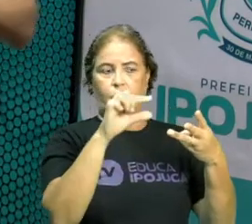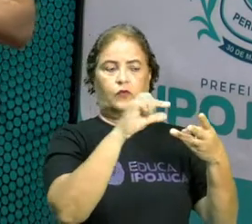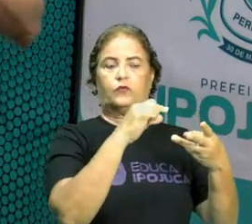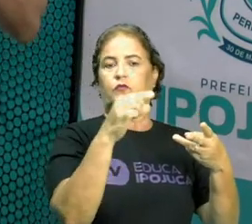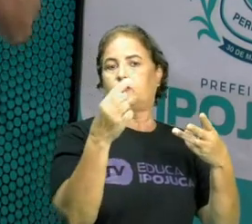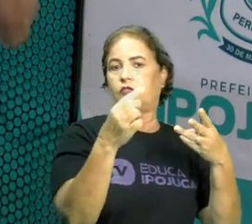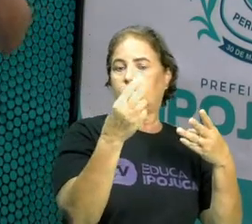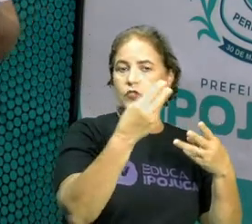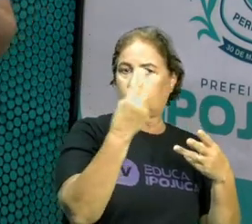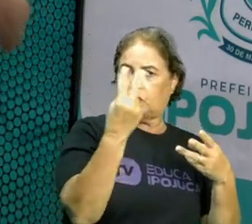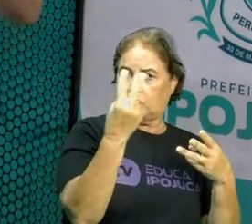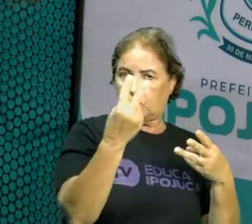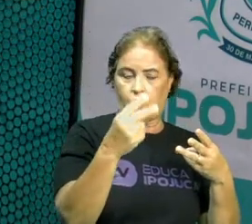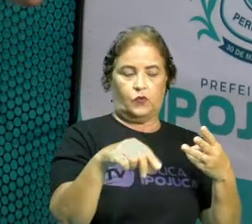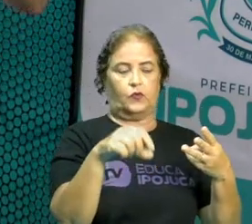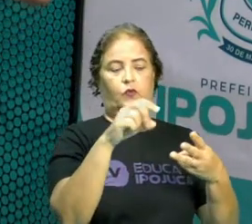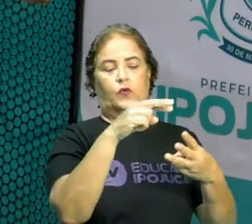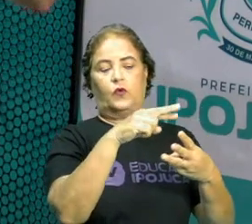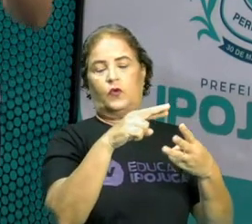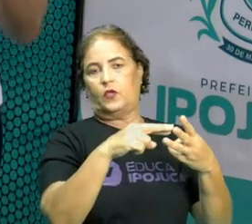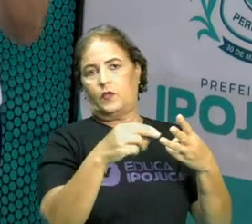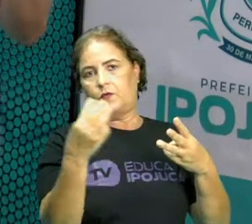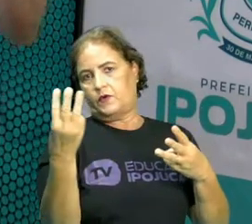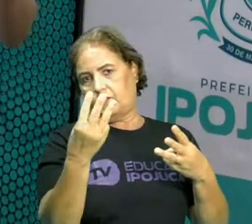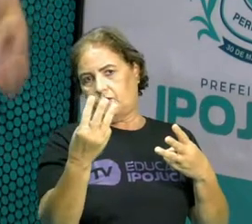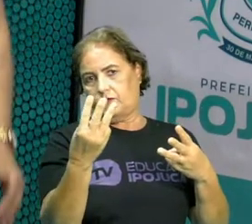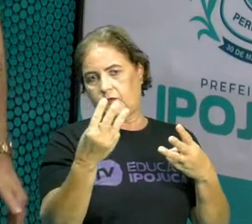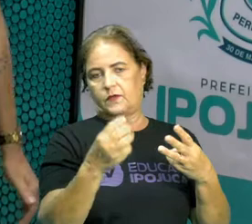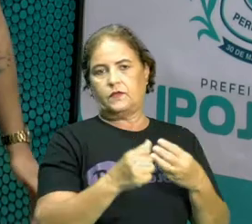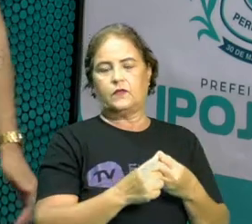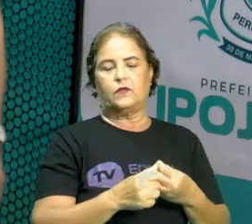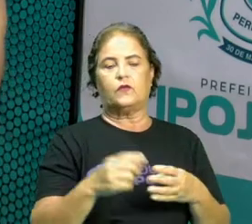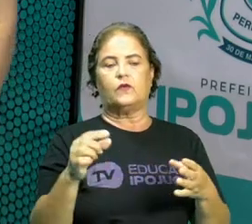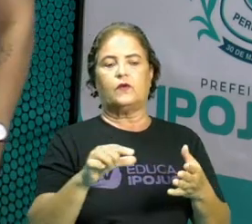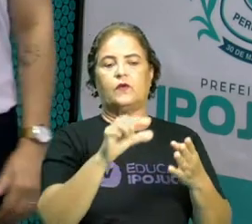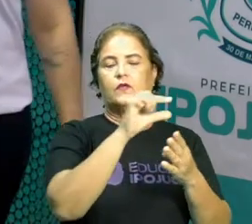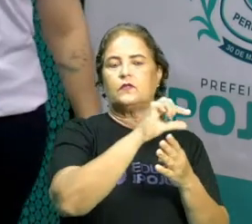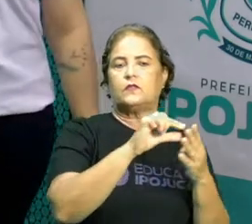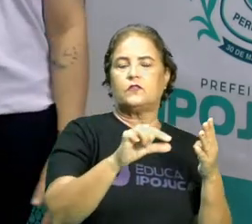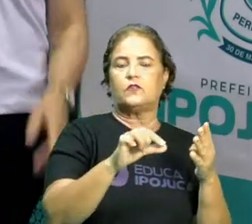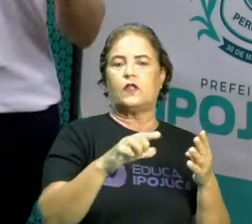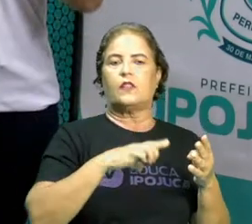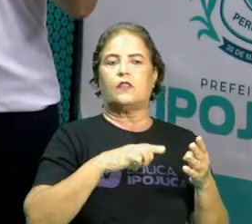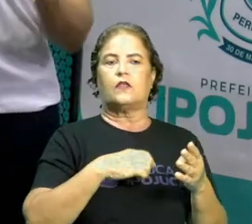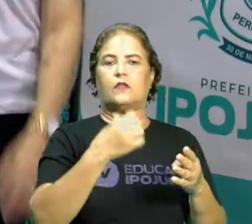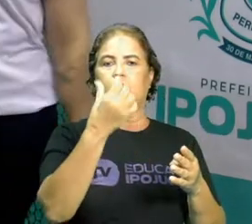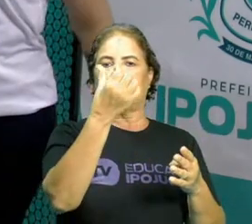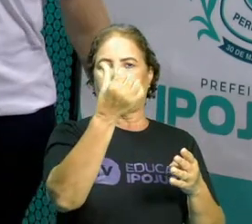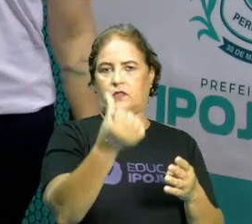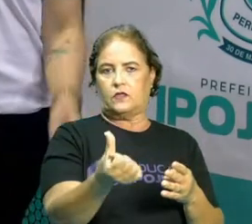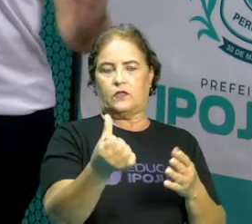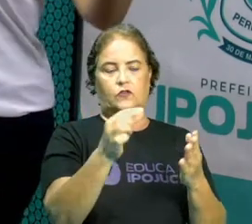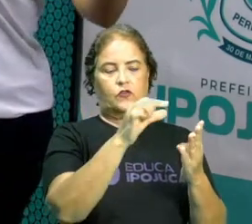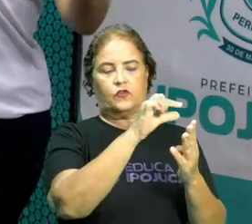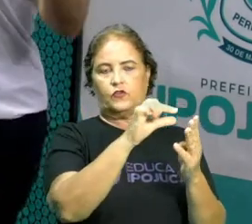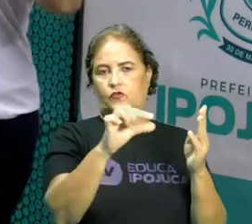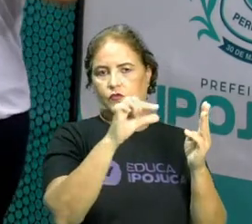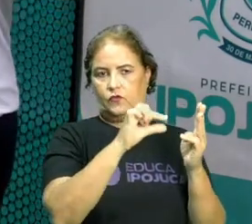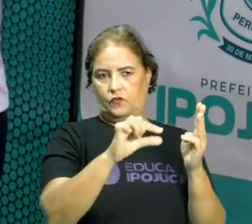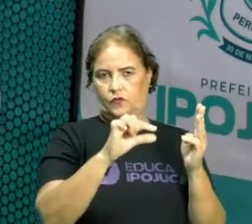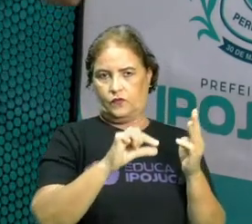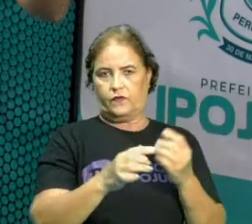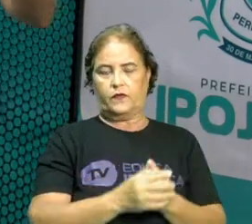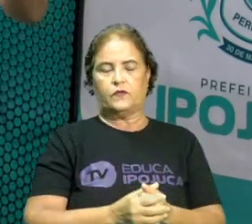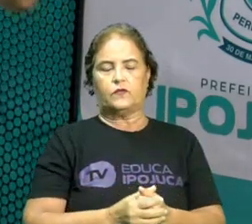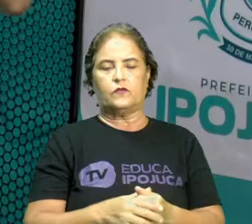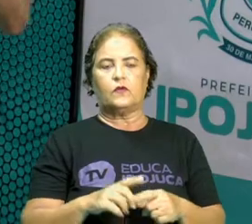uma estrofe composta por seis versos. Ok, pessoal? Grava isso aí. E um lembrete,